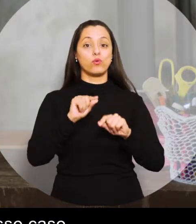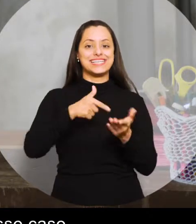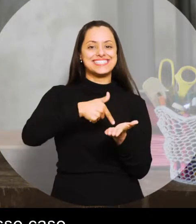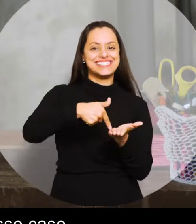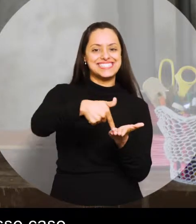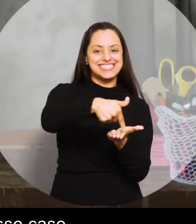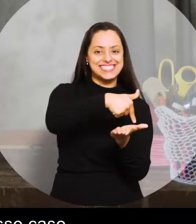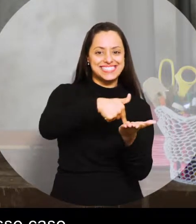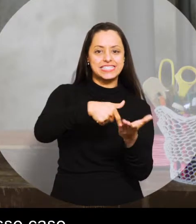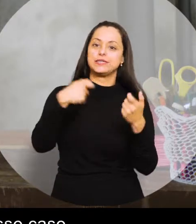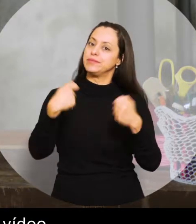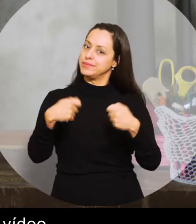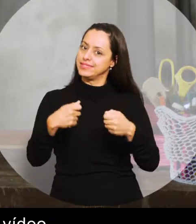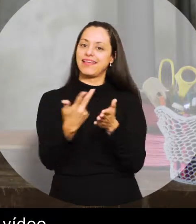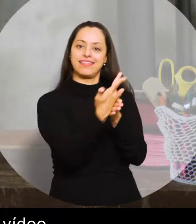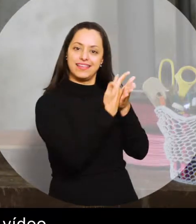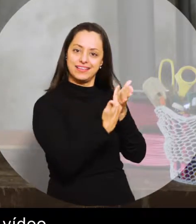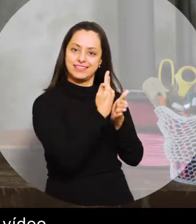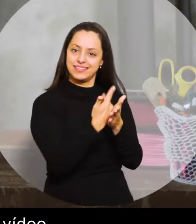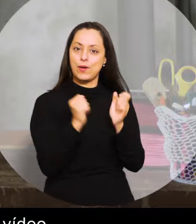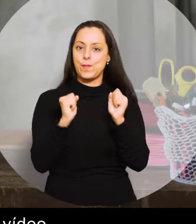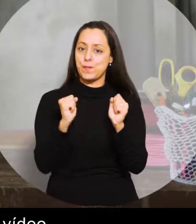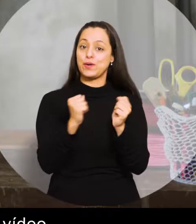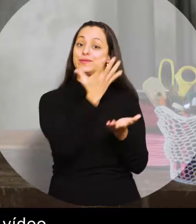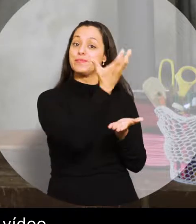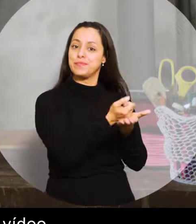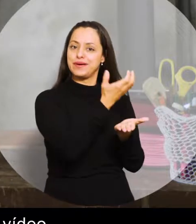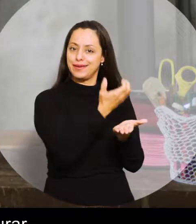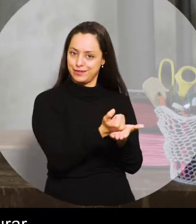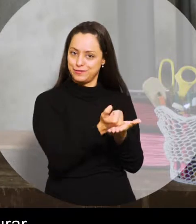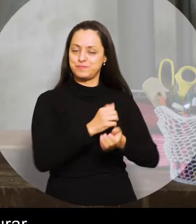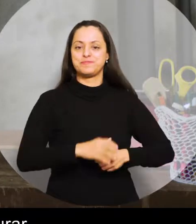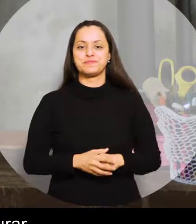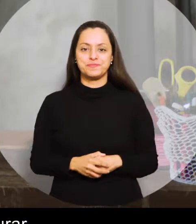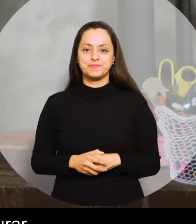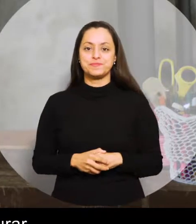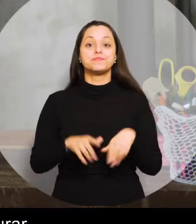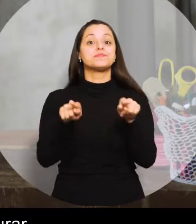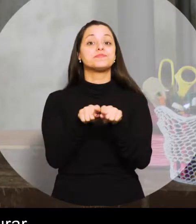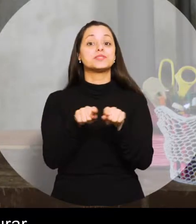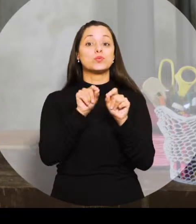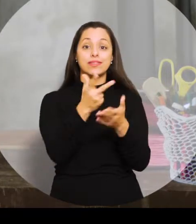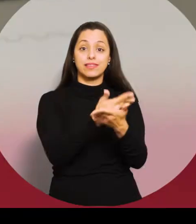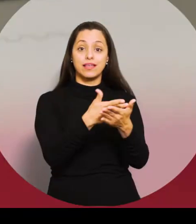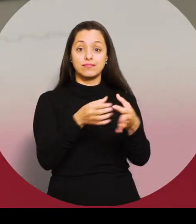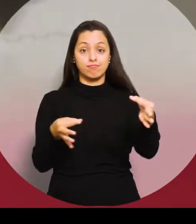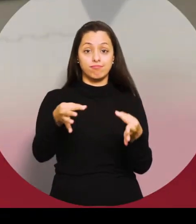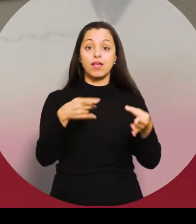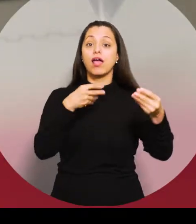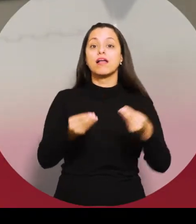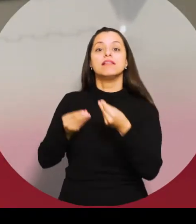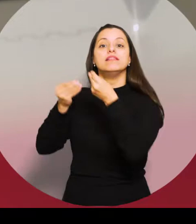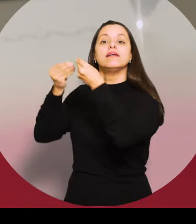isso, a gente precisa de um desenho, que no nosso caso está disponível para download na descrição do vídeo. E com esse desenho em mãos, você vai procurar uma máquina de